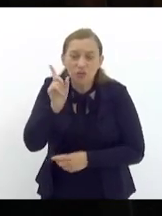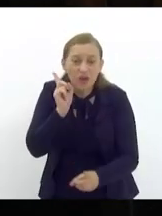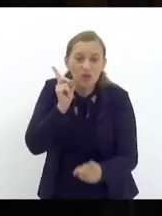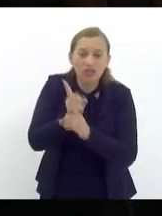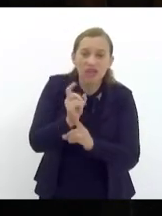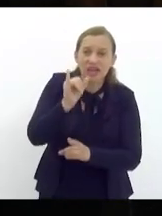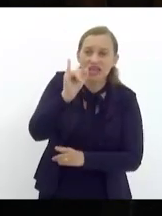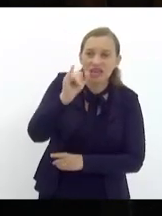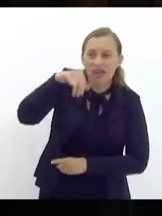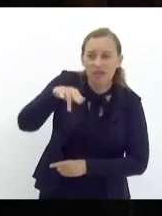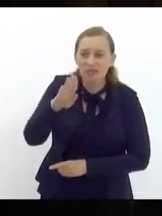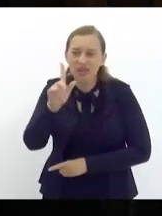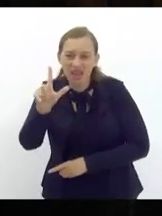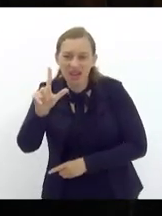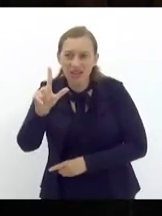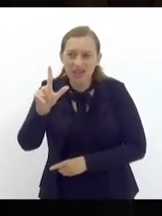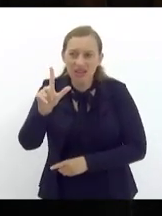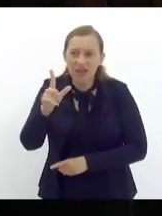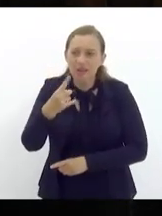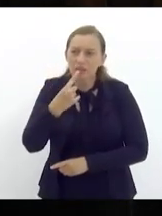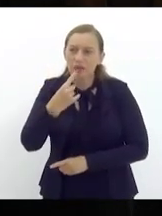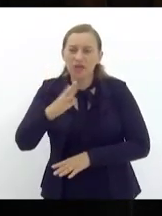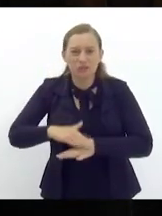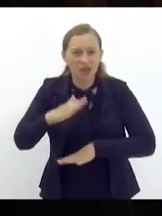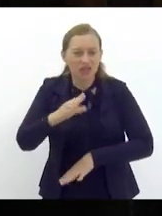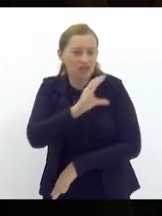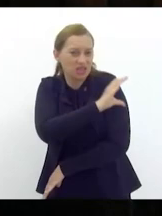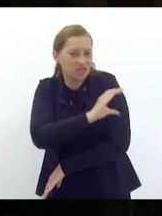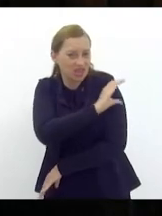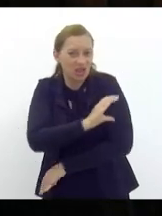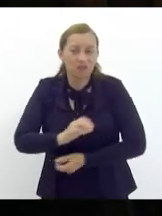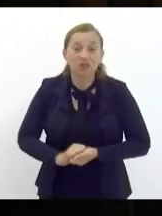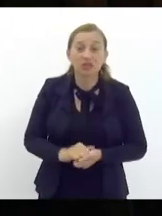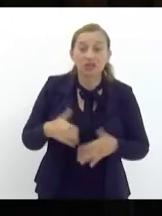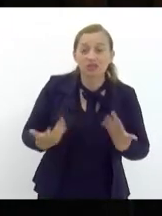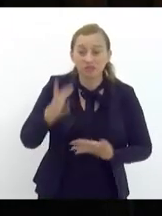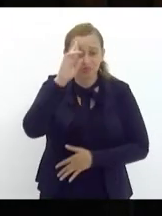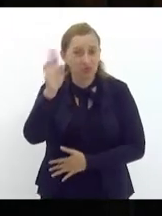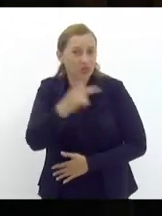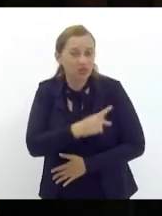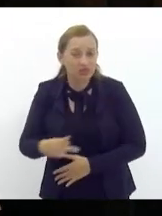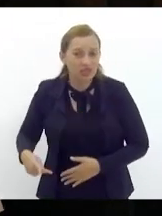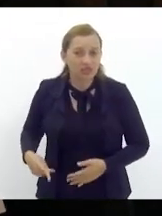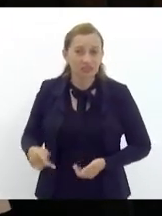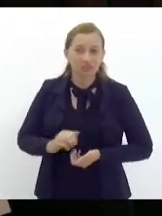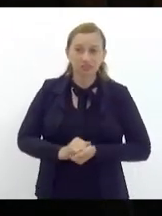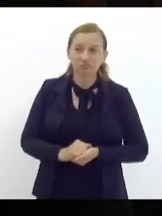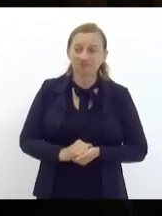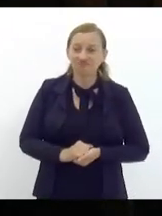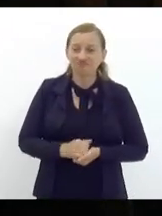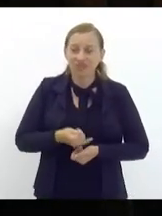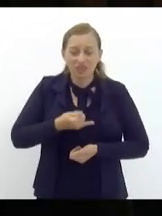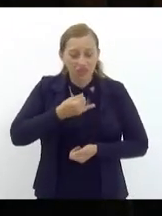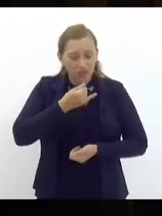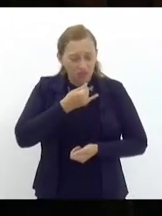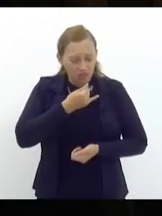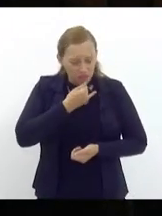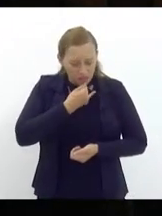mais próximo que o EML de campos e aí presidente fica aqui uma decepção